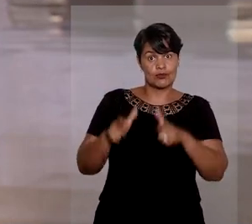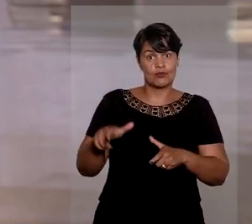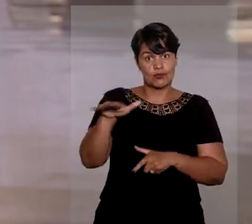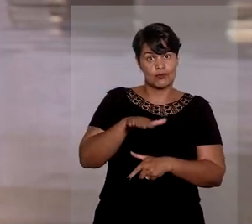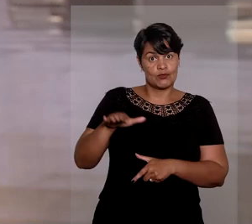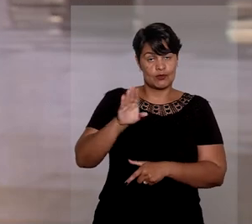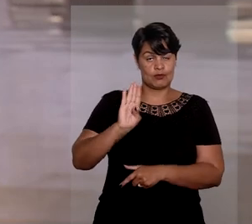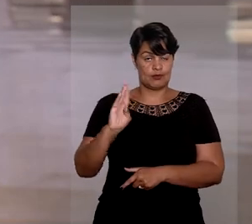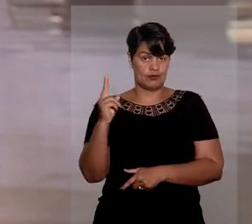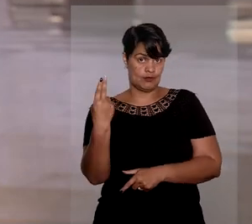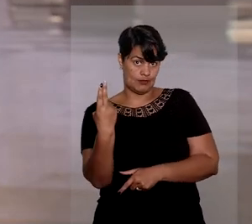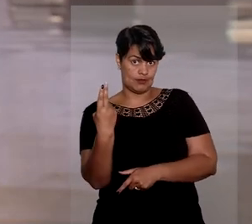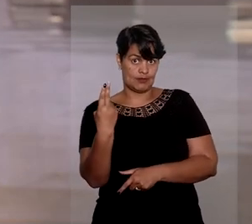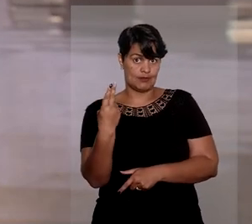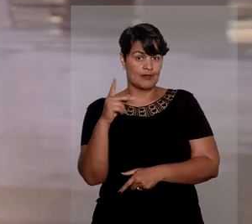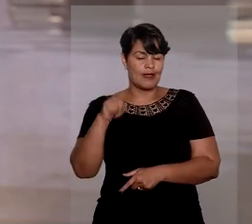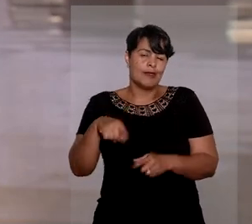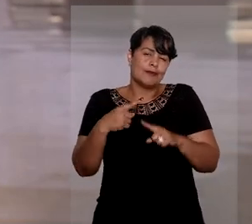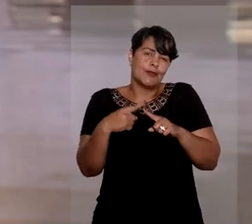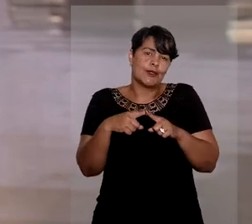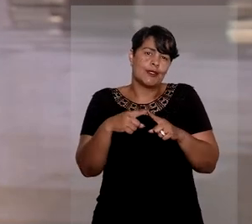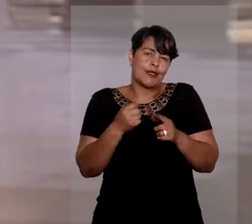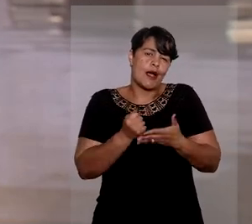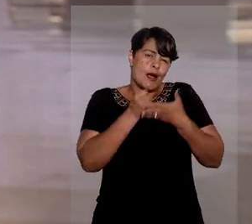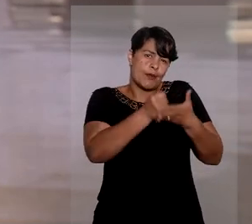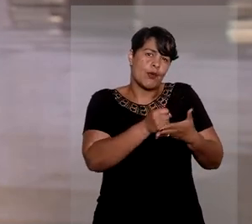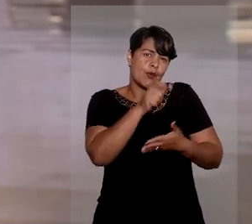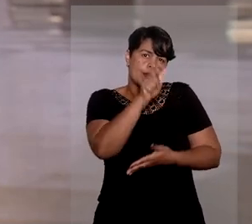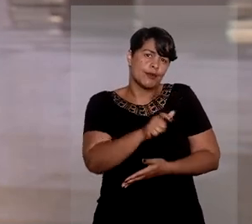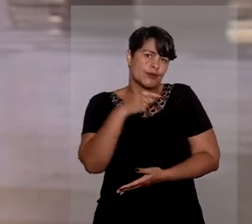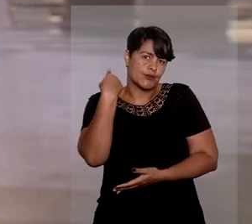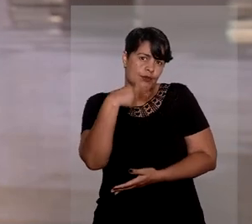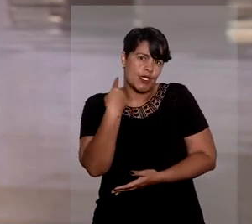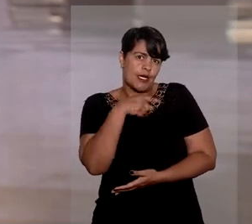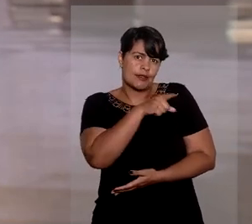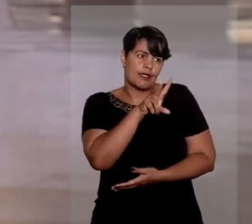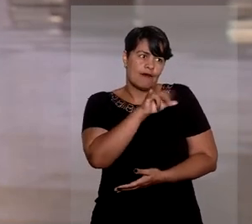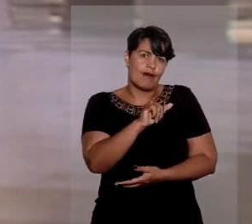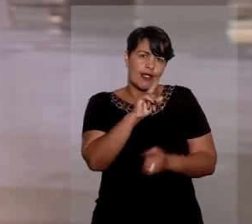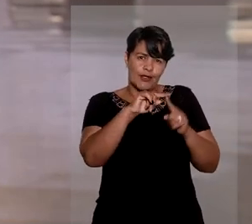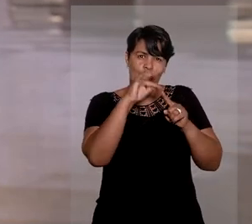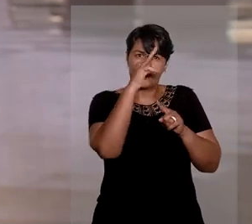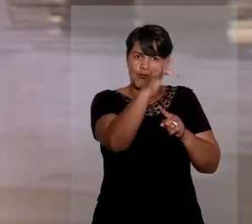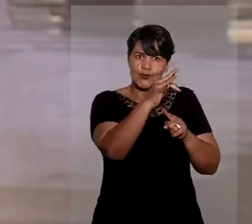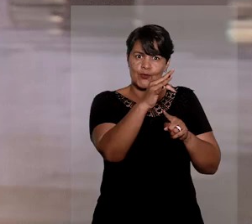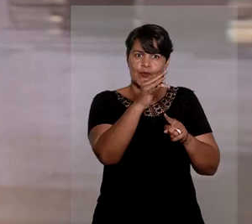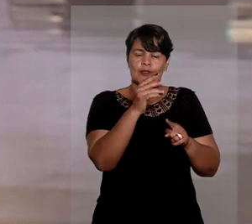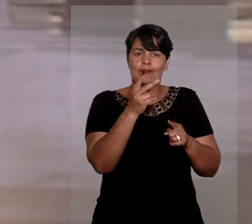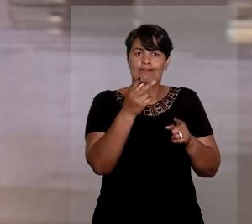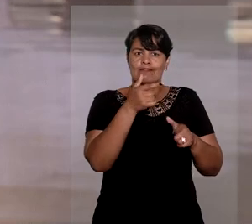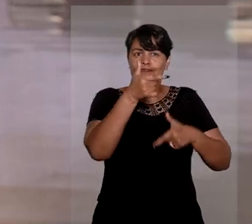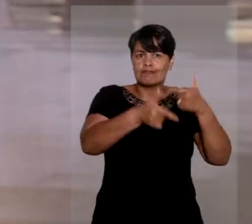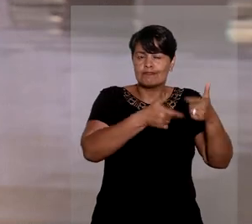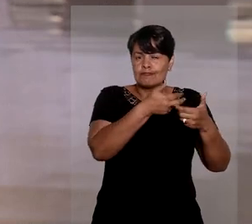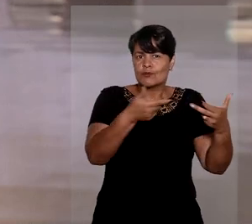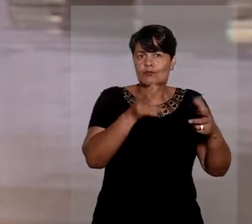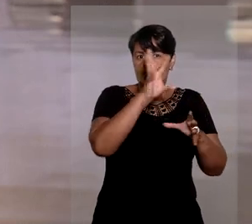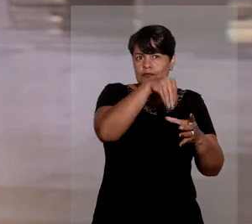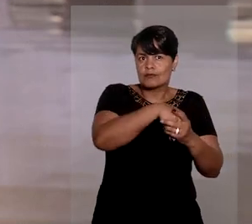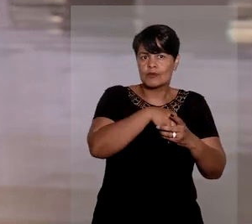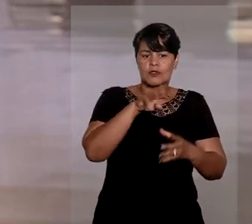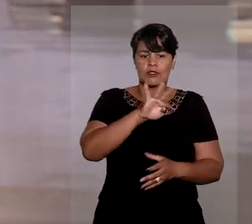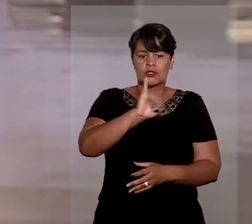Horizonte como compensação pelo apoio a uma advogada que concorreria a uma vaga no Tribunal de Justiça de Minas Gerais pelo quinto